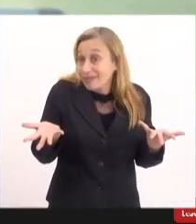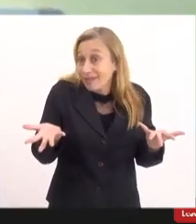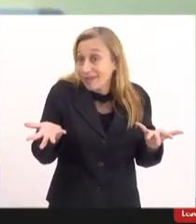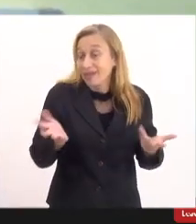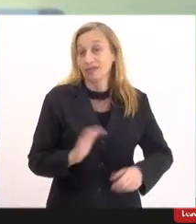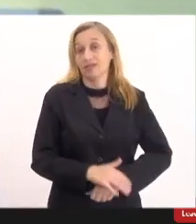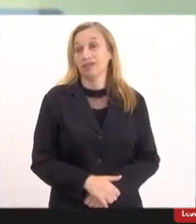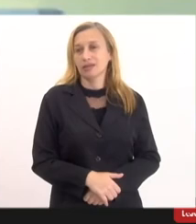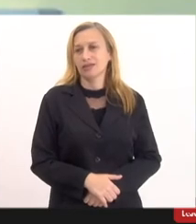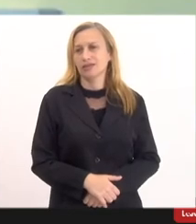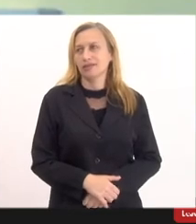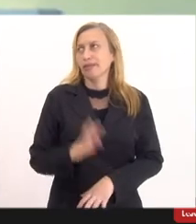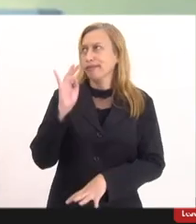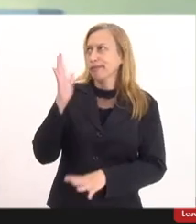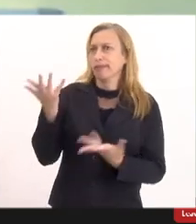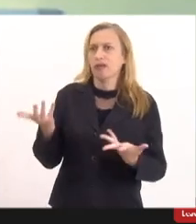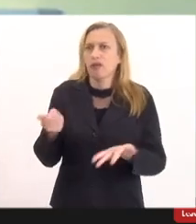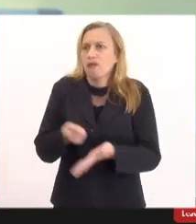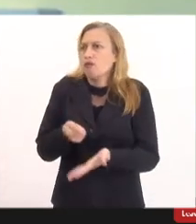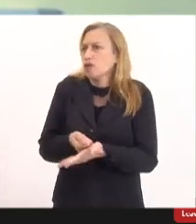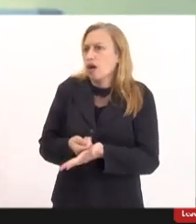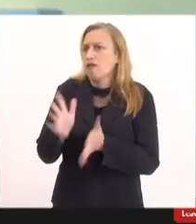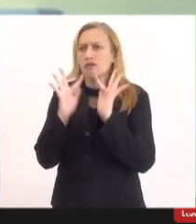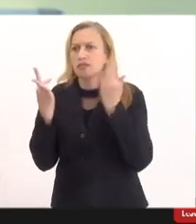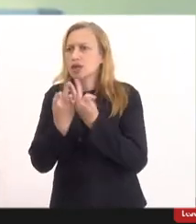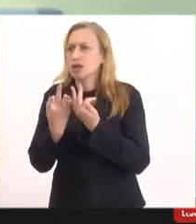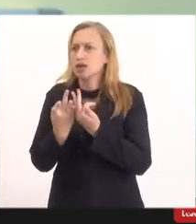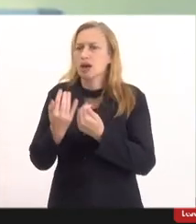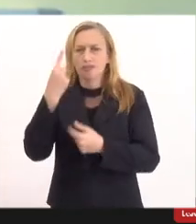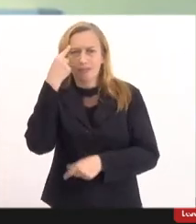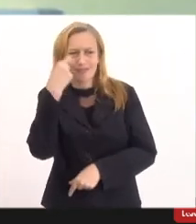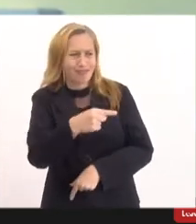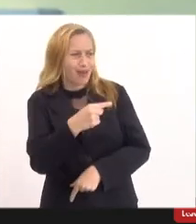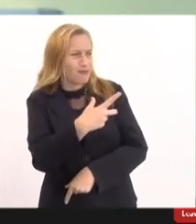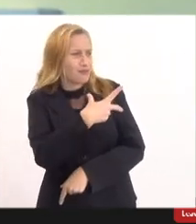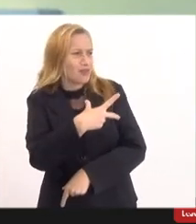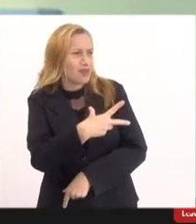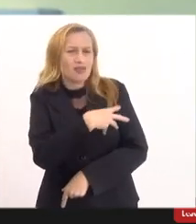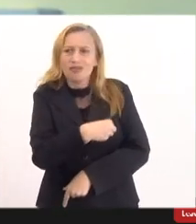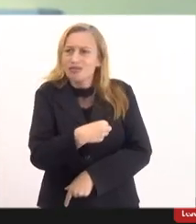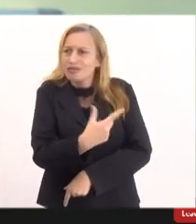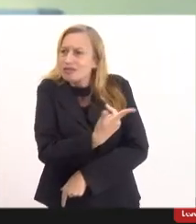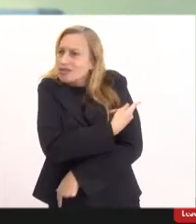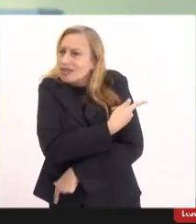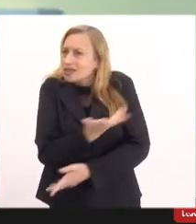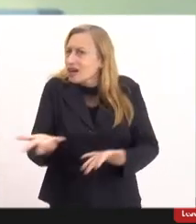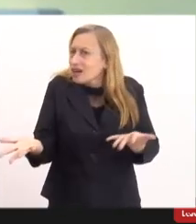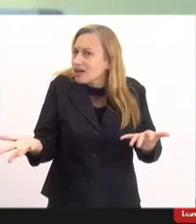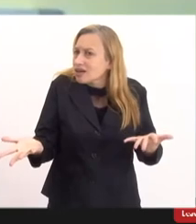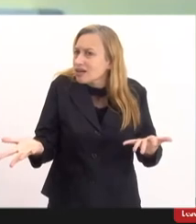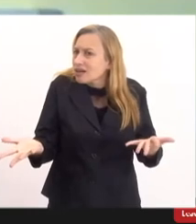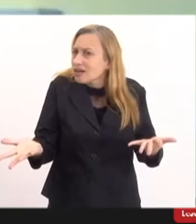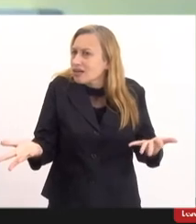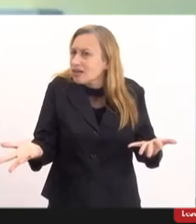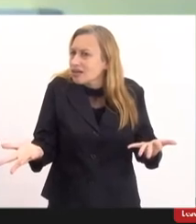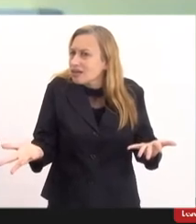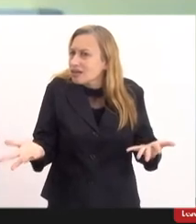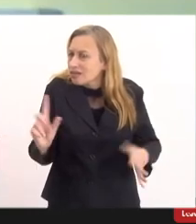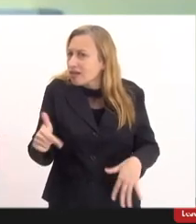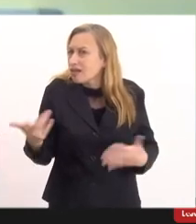inimaginável forçar as famílias a vacinar os seus filhos com produtos que não estão prontos é